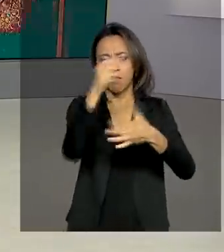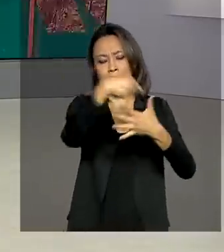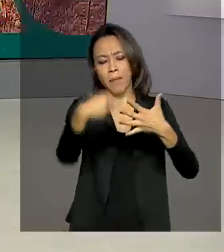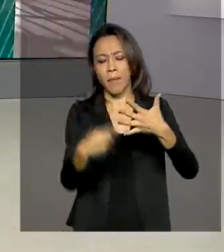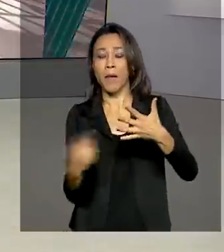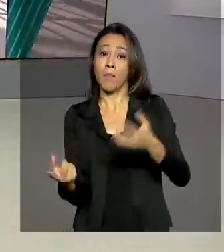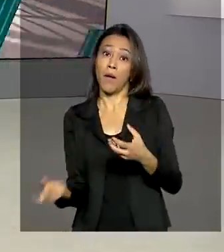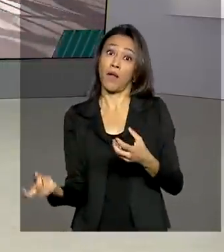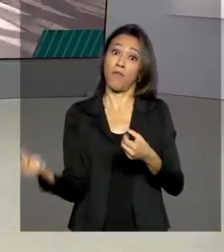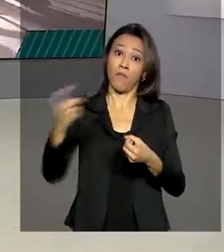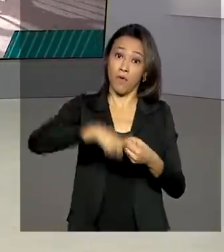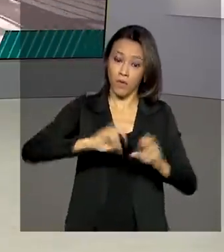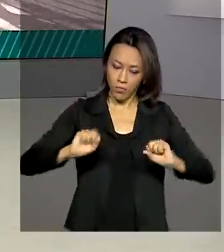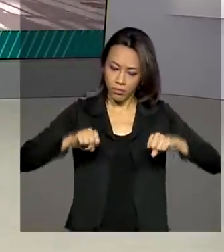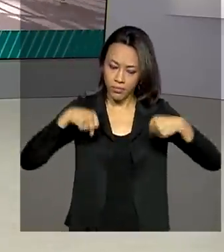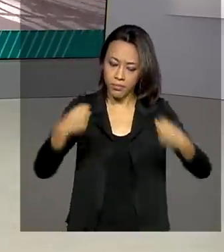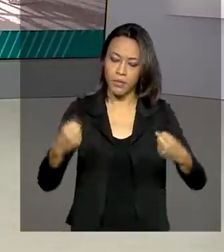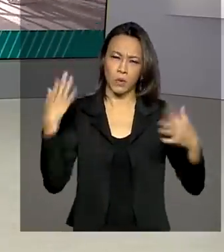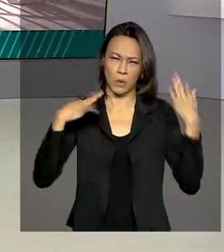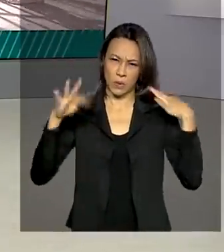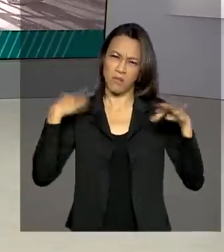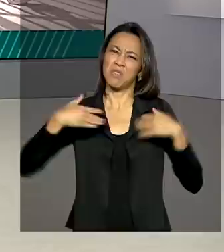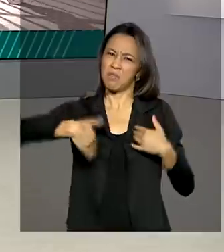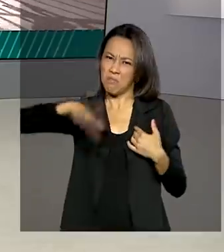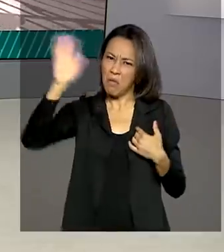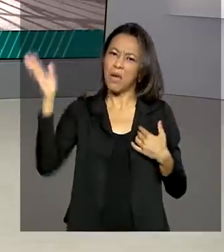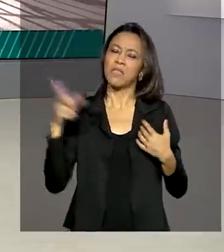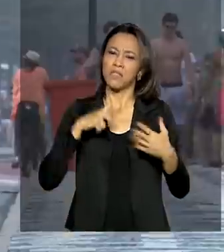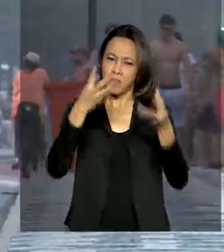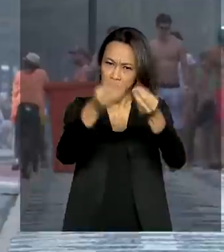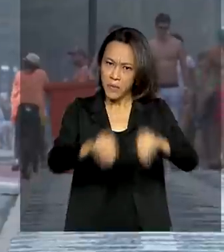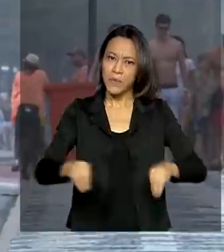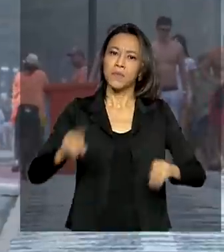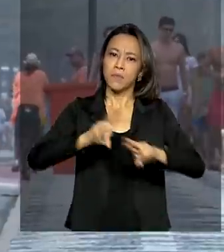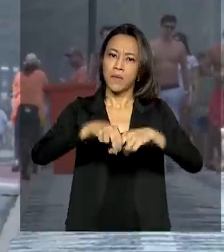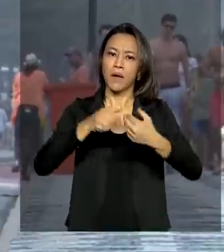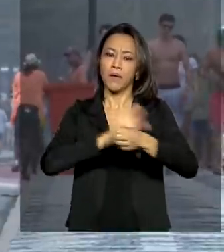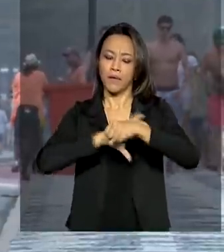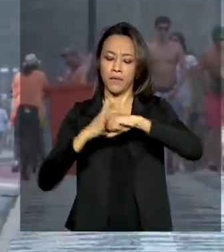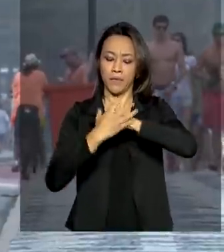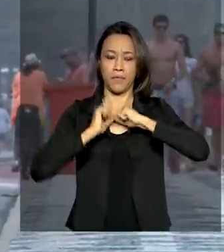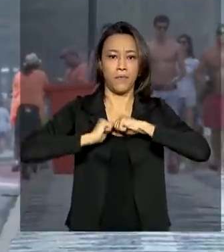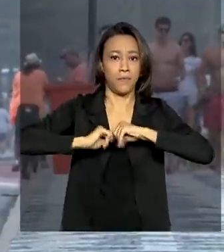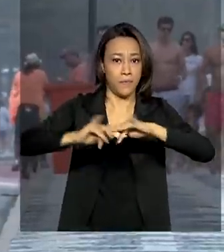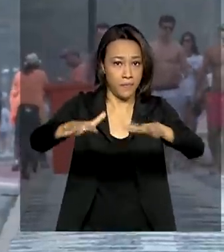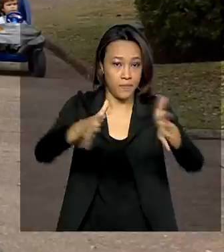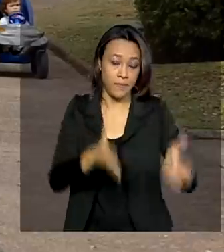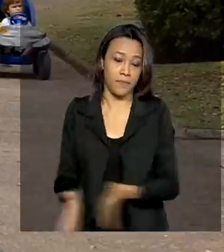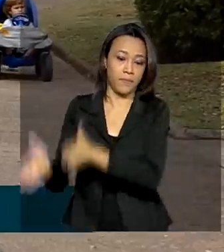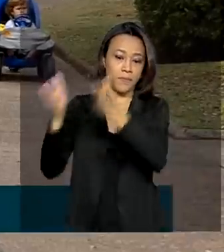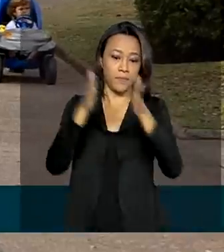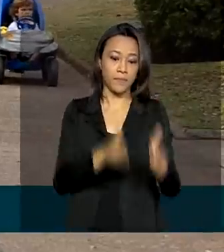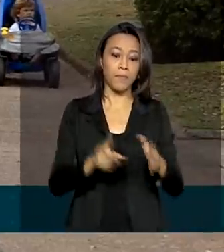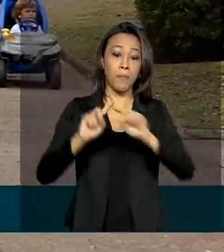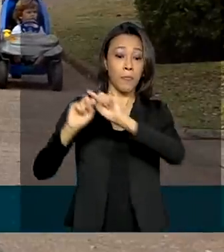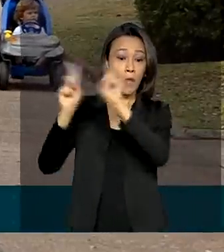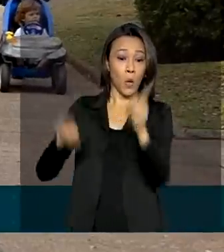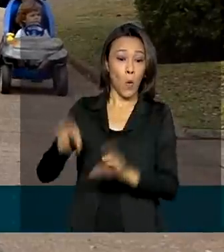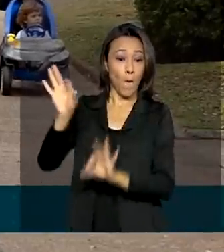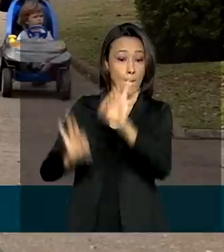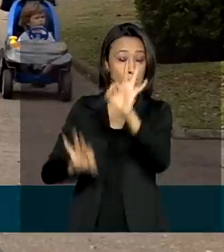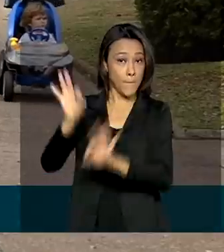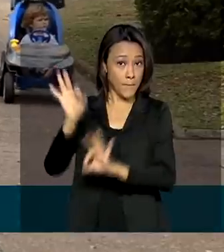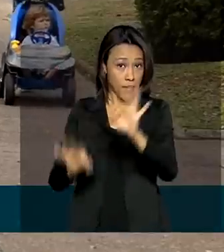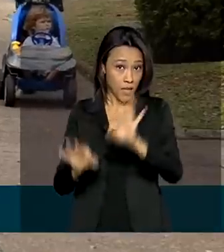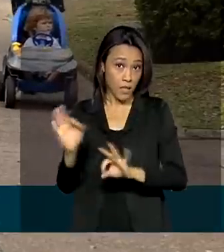O setor foi um dos mais afetados pela pandemia. O Plano Nacional de Retomada do Turismo prevê a